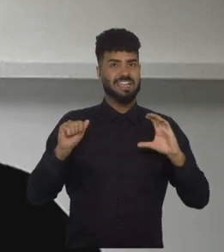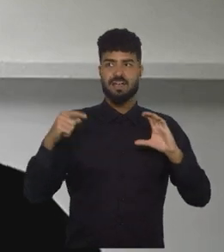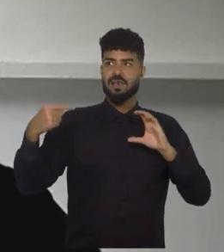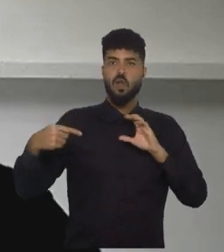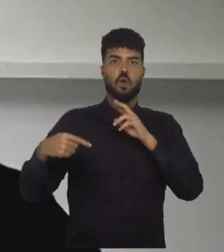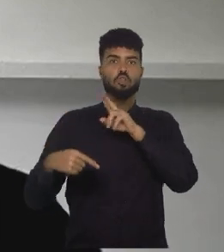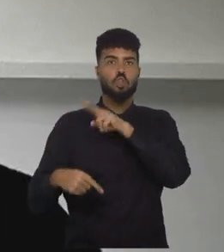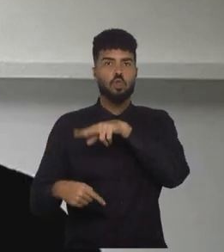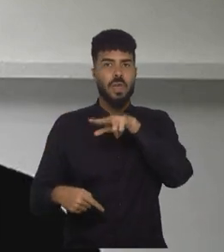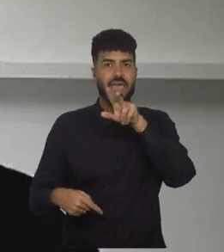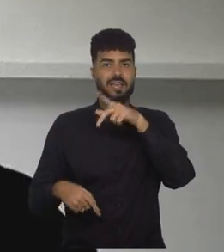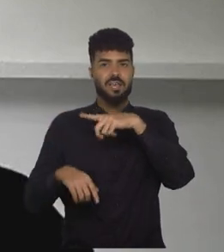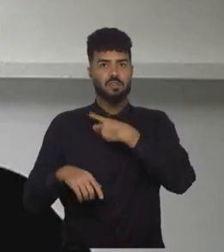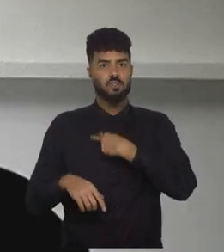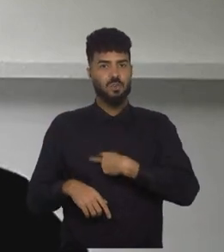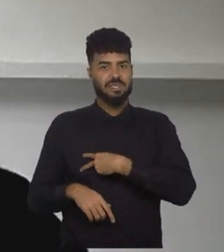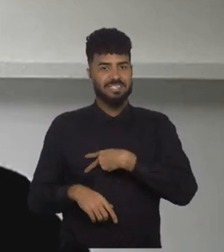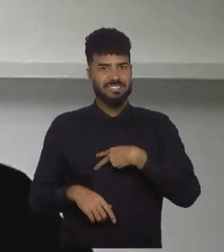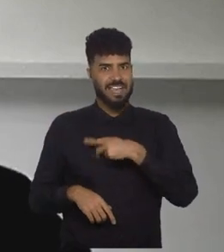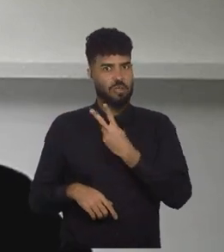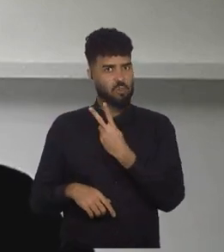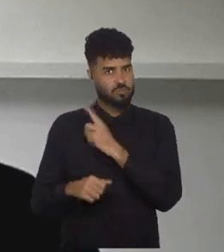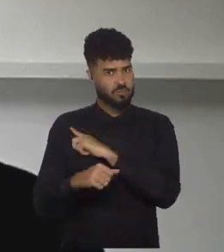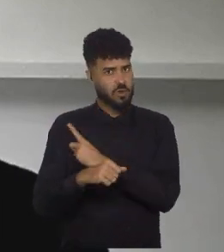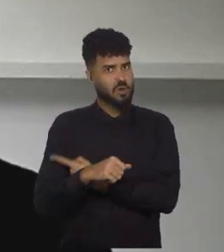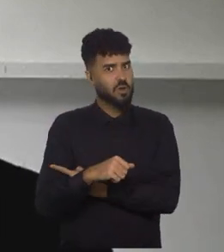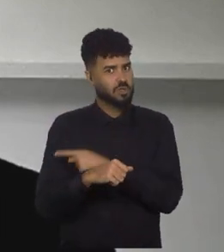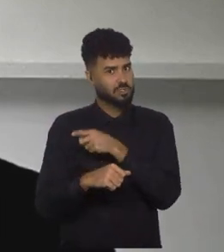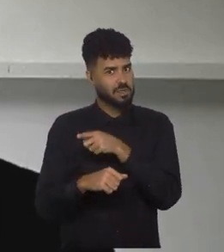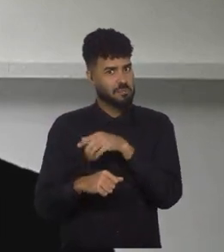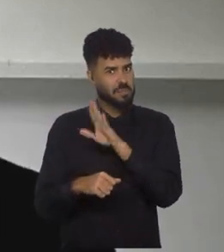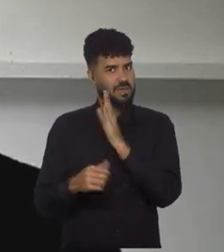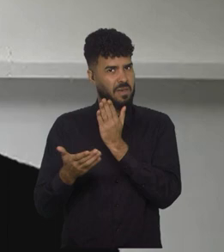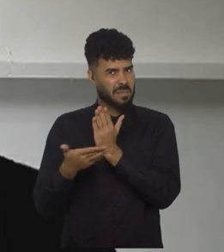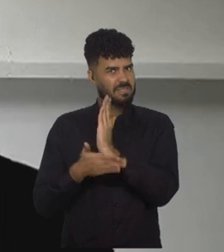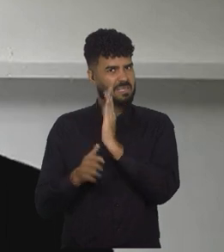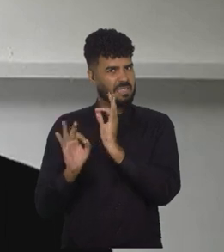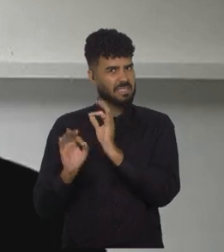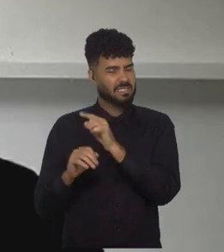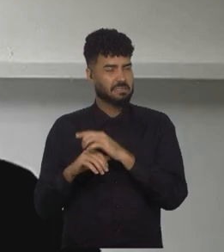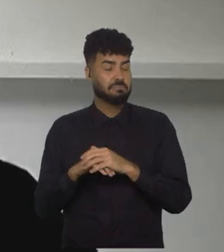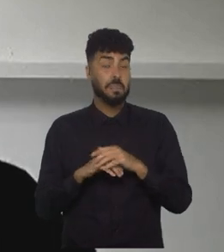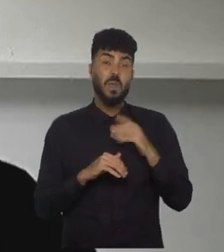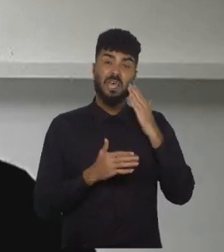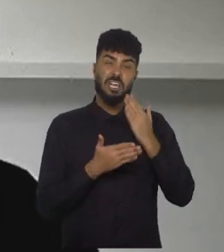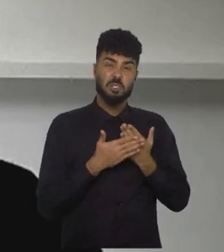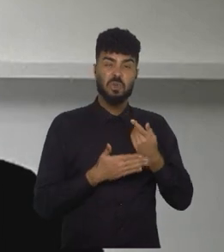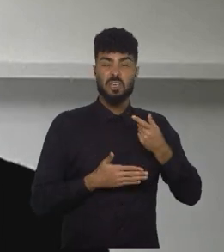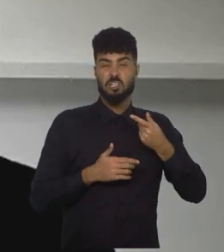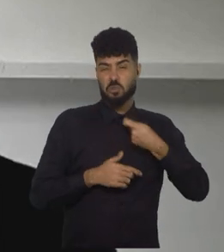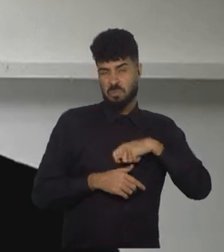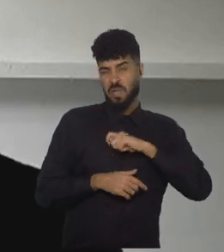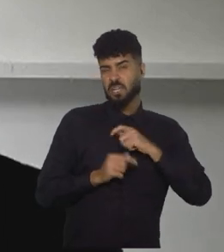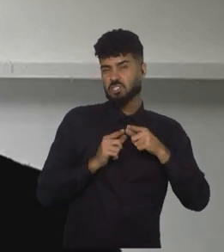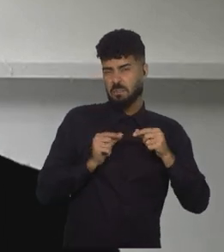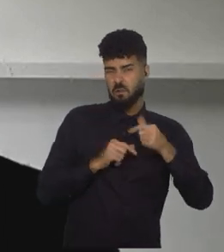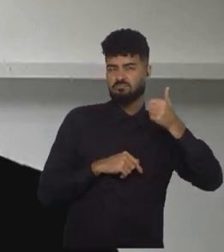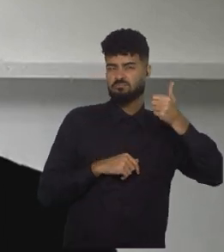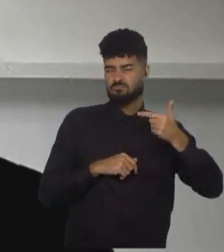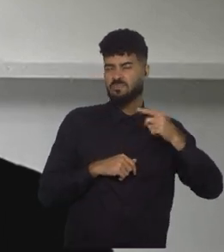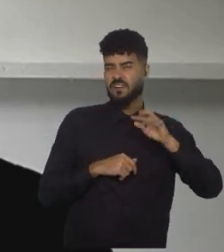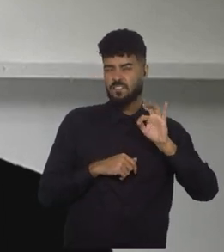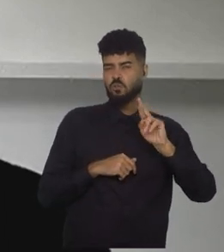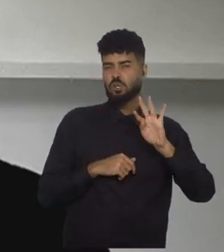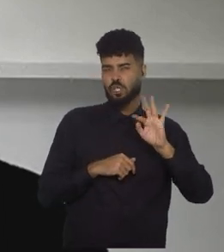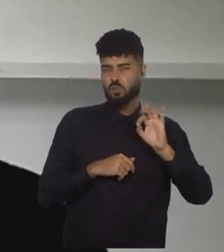Noruega, Suíça. Devem ser as duas seleções que vão se classificar com aquele grupo. E dá para dizer que a Espanha e o Japão sairiam favoritos